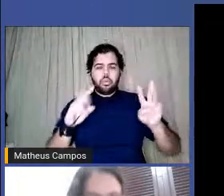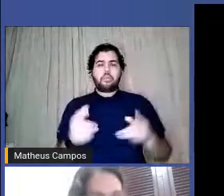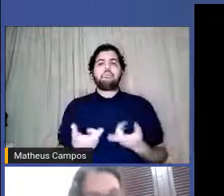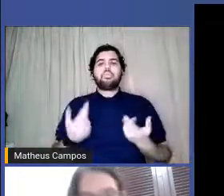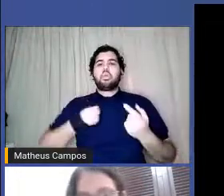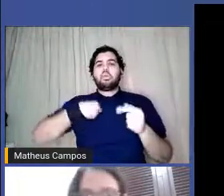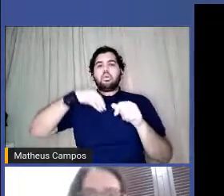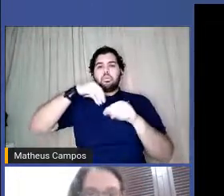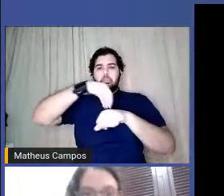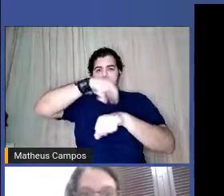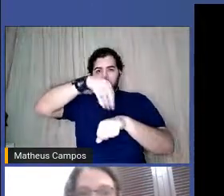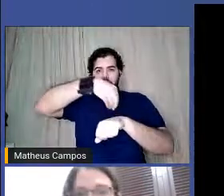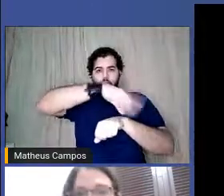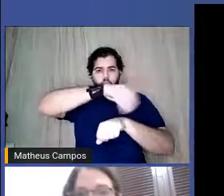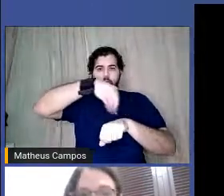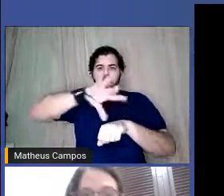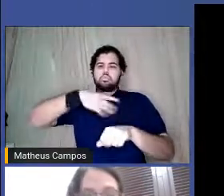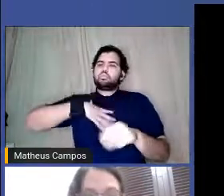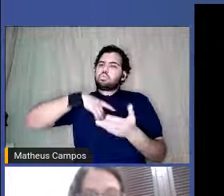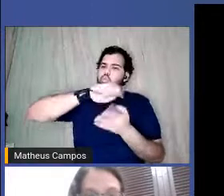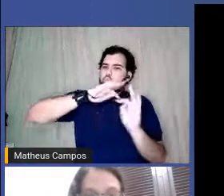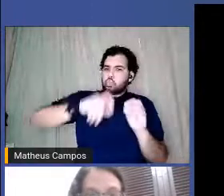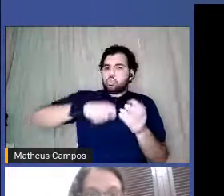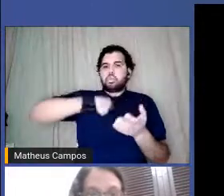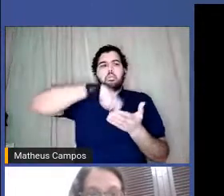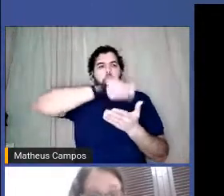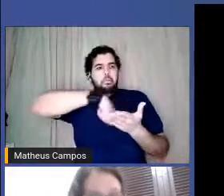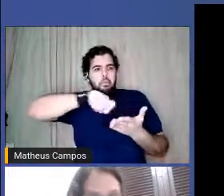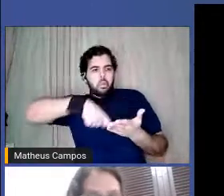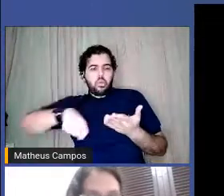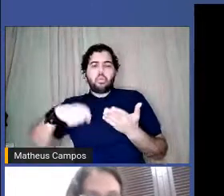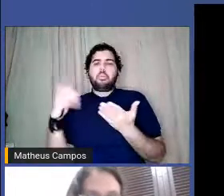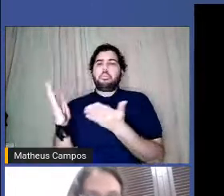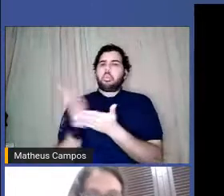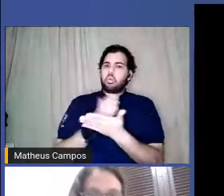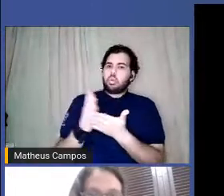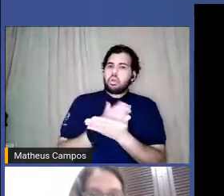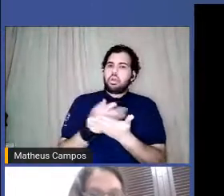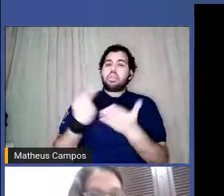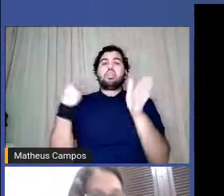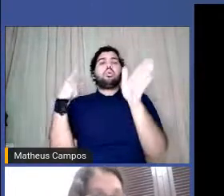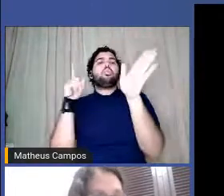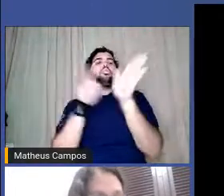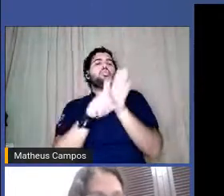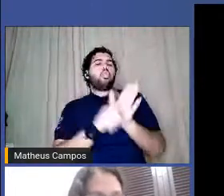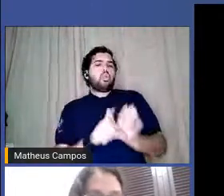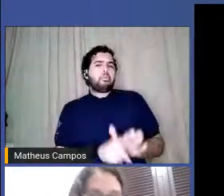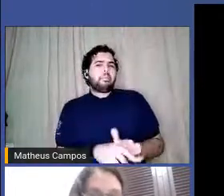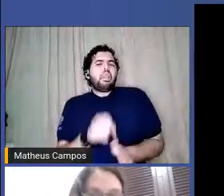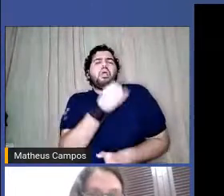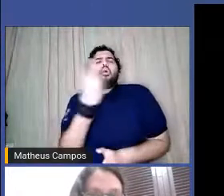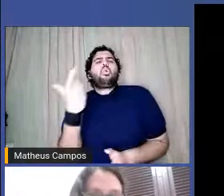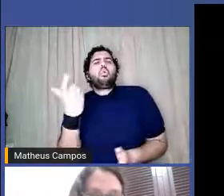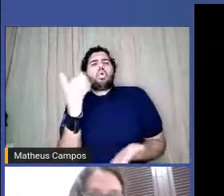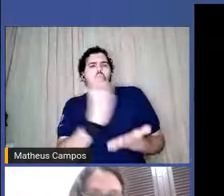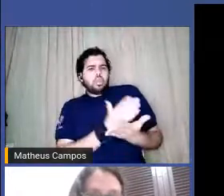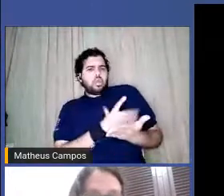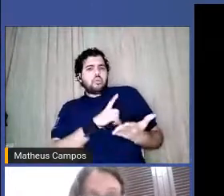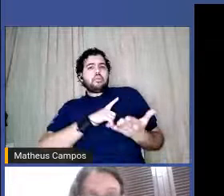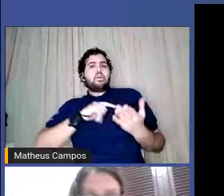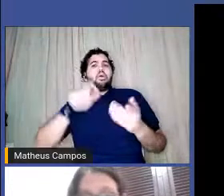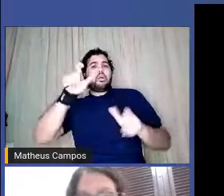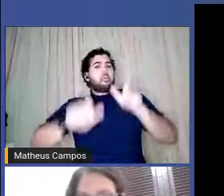meus escritos, meu livro, essa pergunta. Quantos livros assinados por mulheres